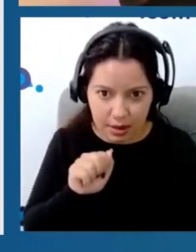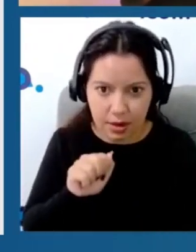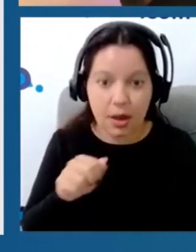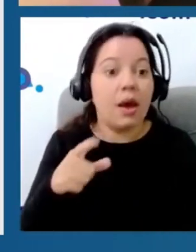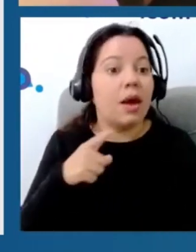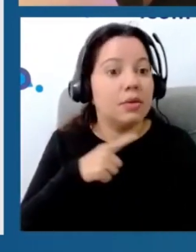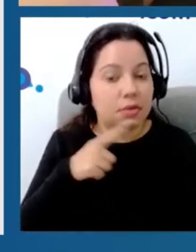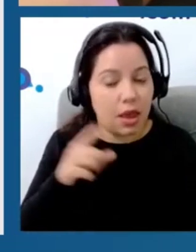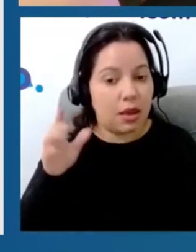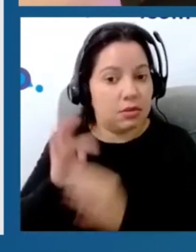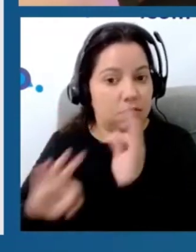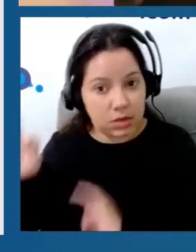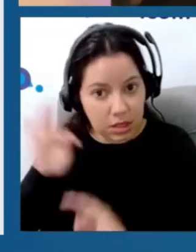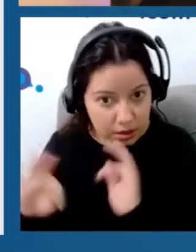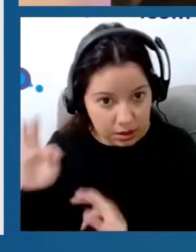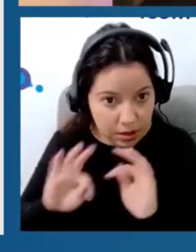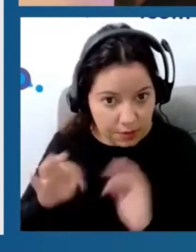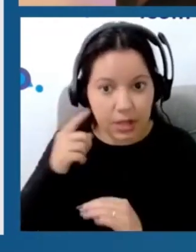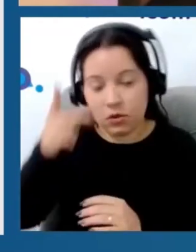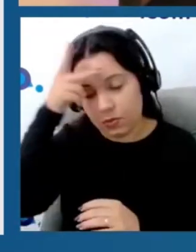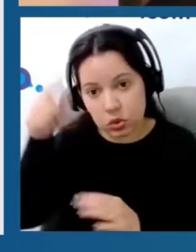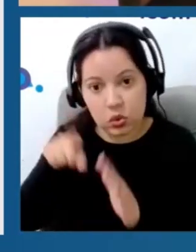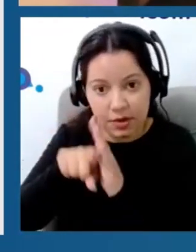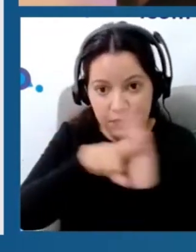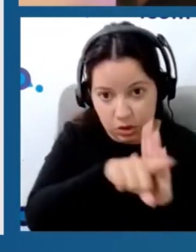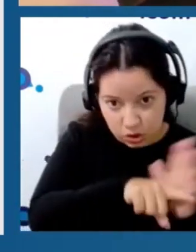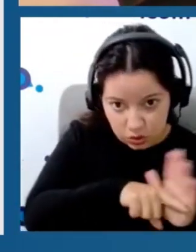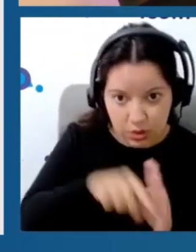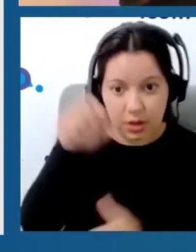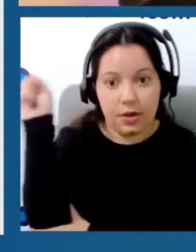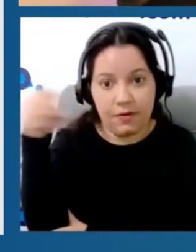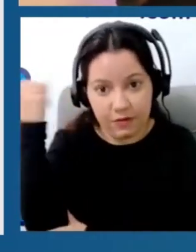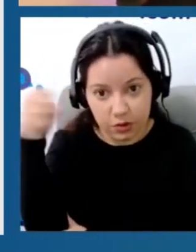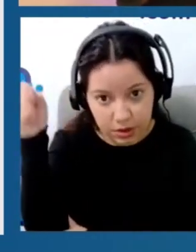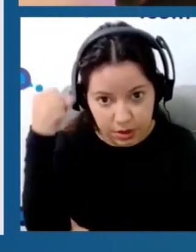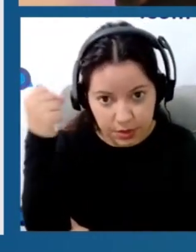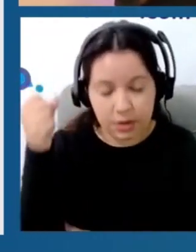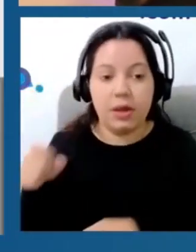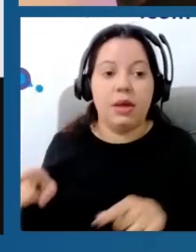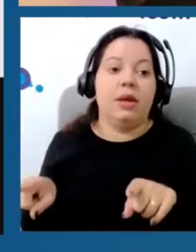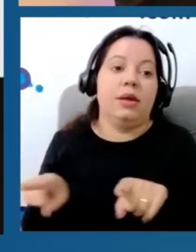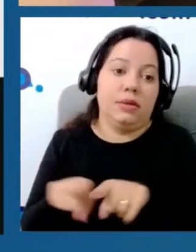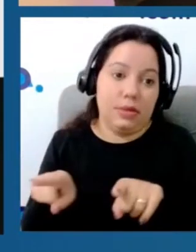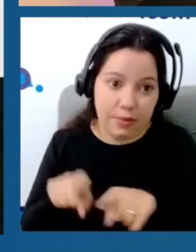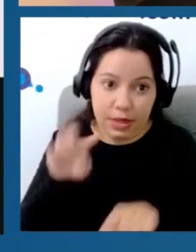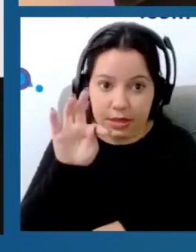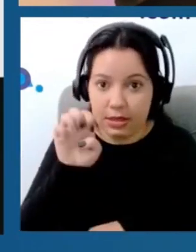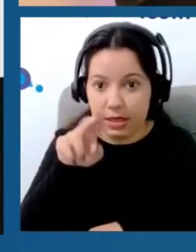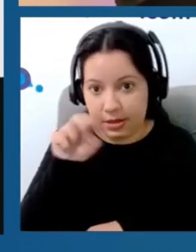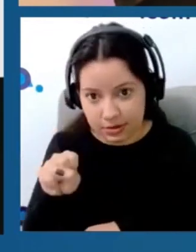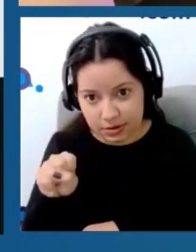abordagem terapêutica do investigador, nesse caso, na prática clínica do fisioterapeuta, na hipogesia induzida pela TENS. E, de forma